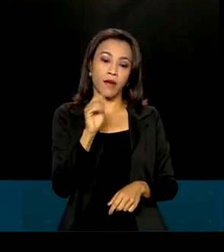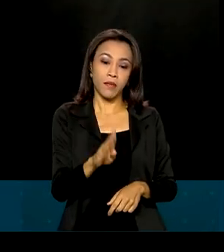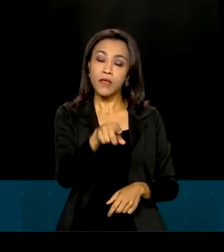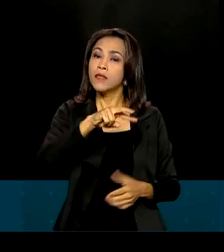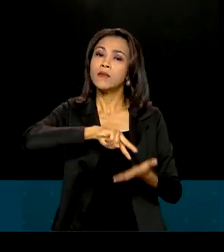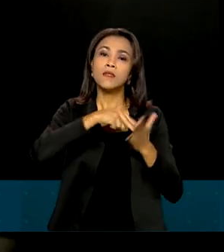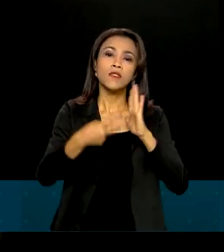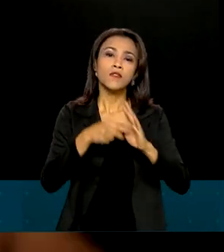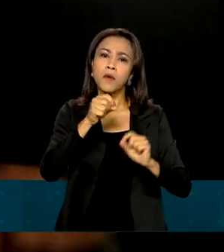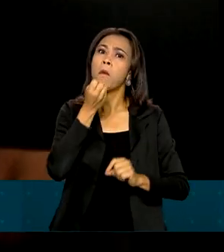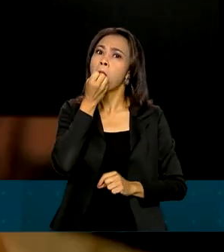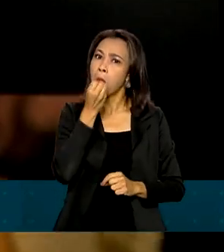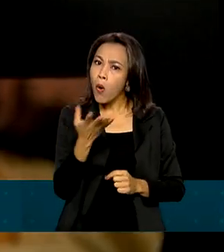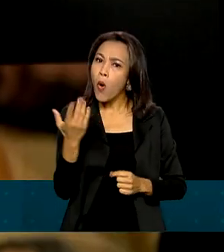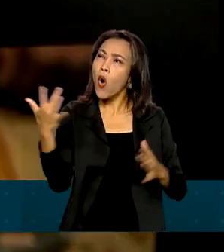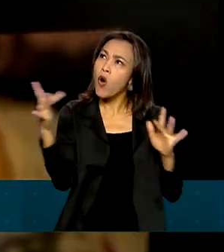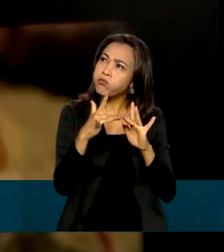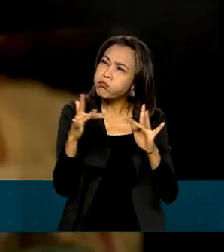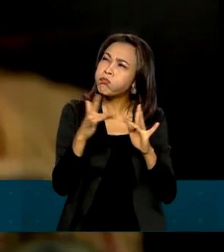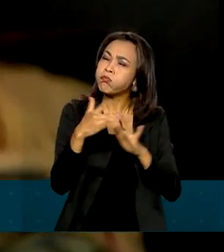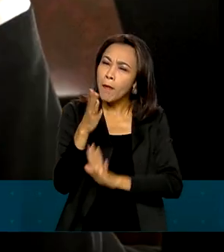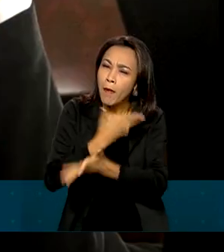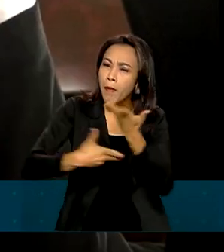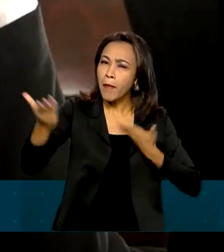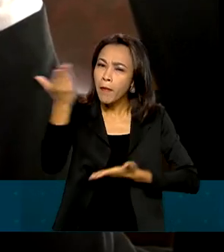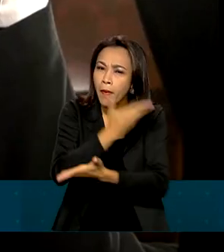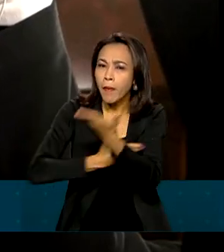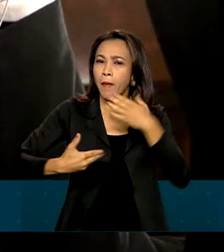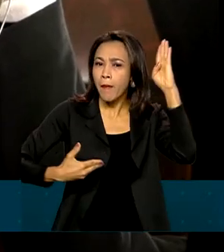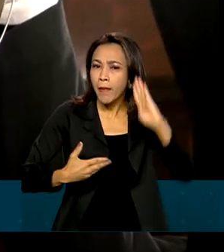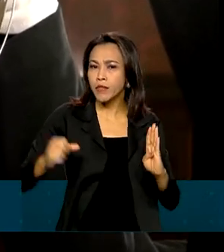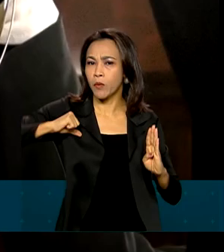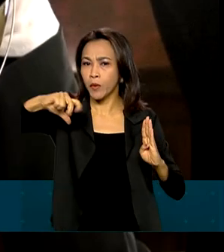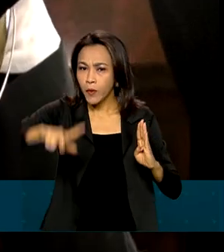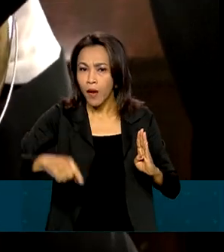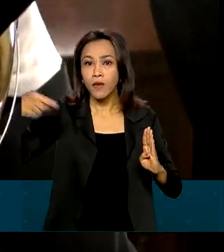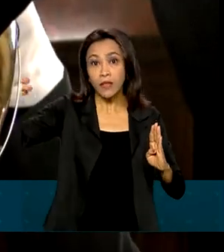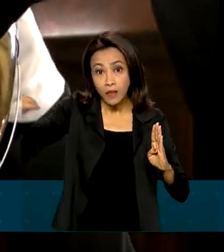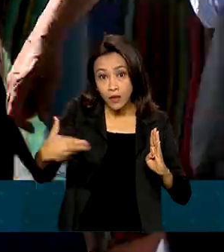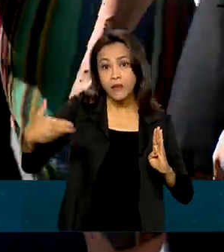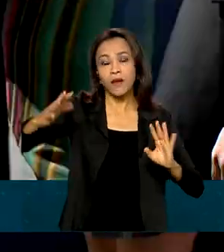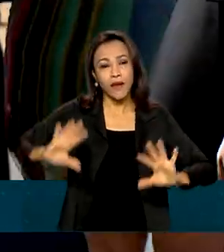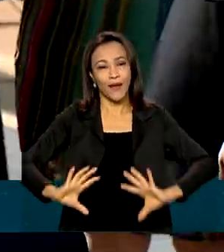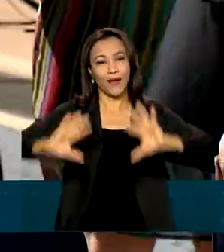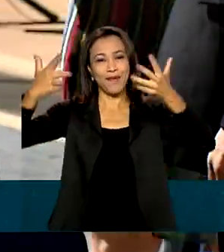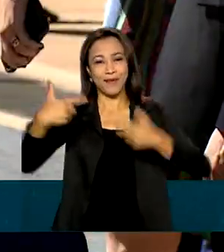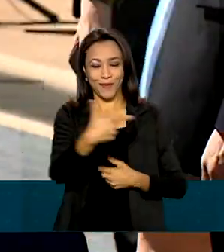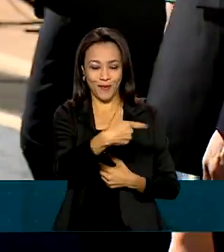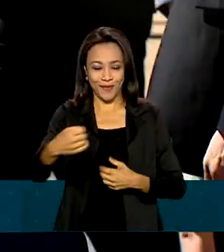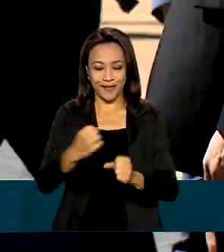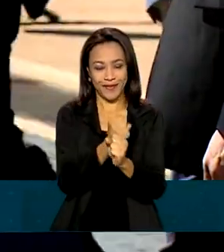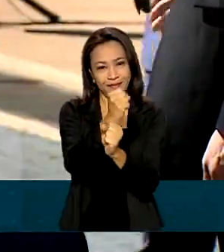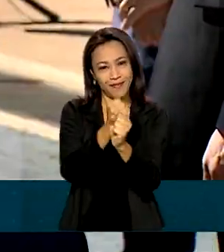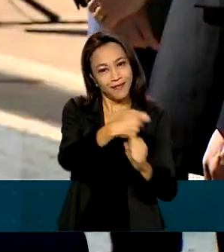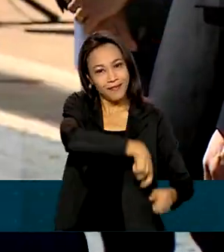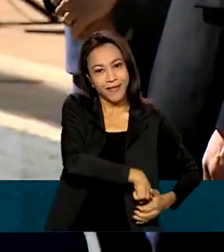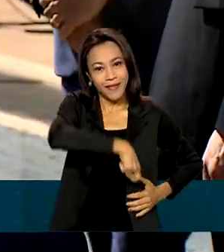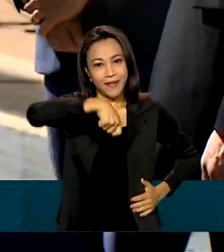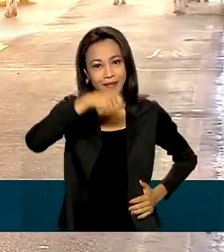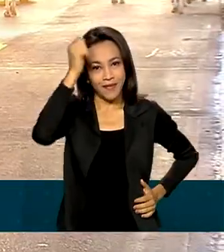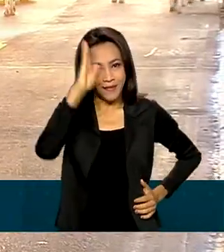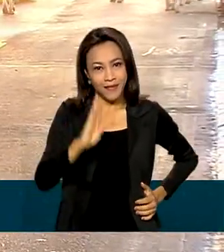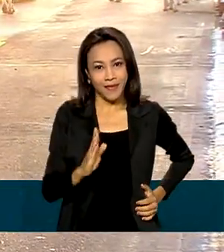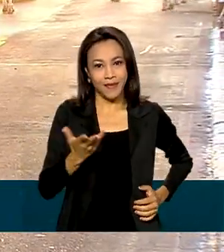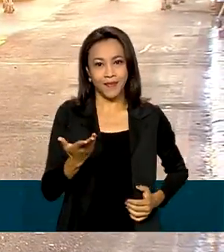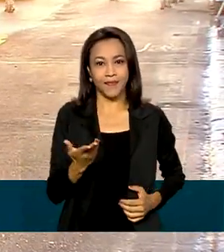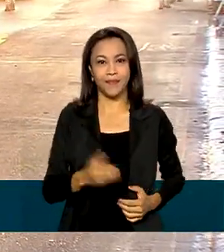símbolo da boa relação entre Brasil e Portugal e faz parte das comemorações do Bicentenário da Independência do Brasil.